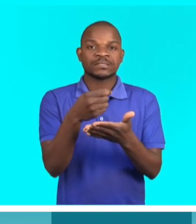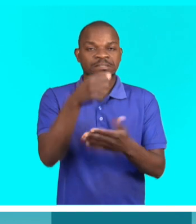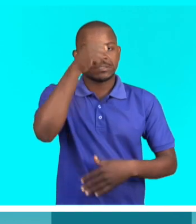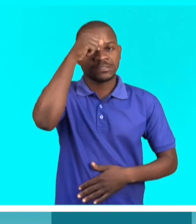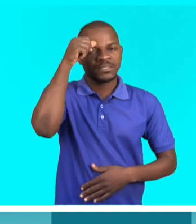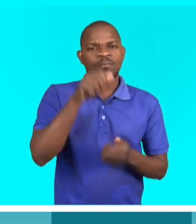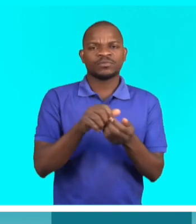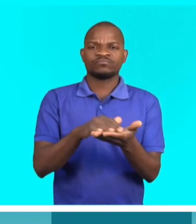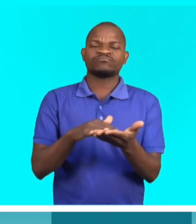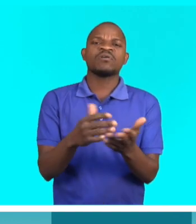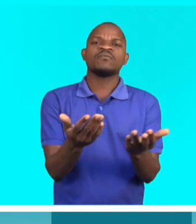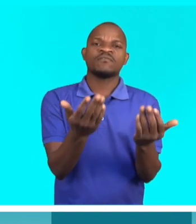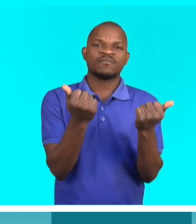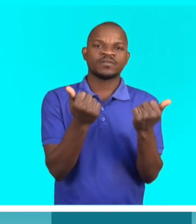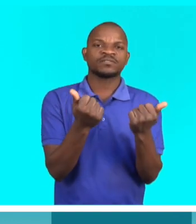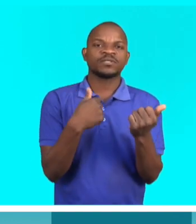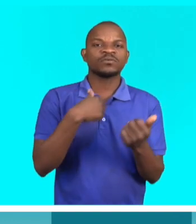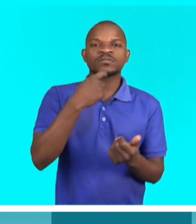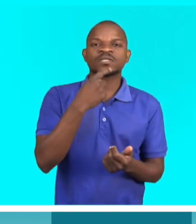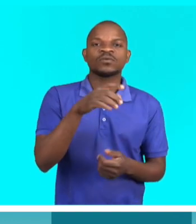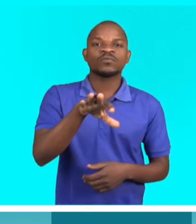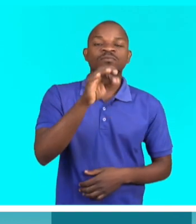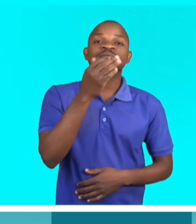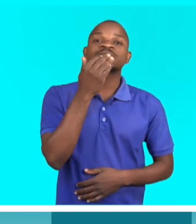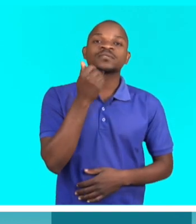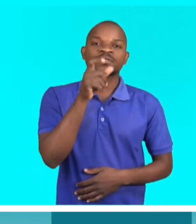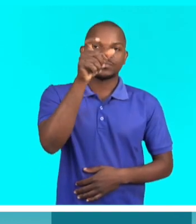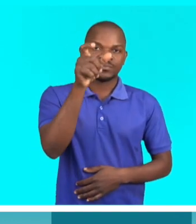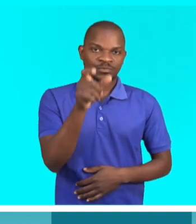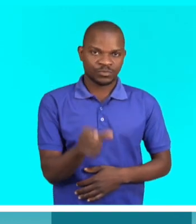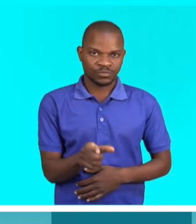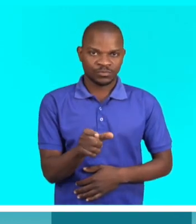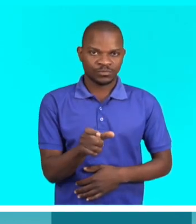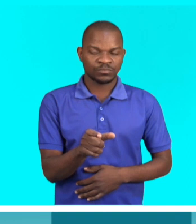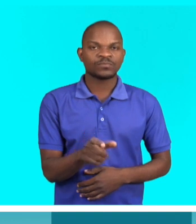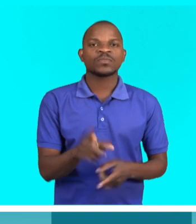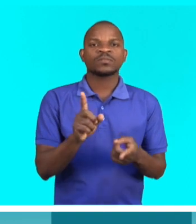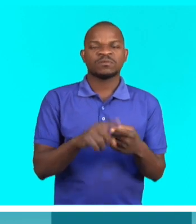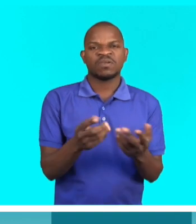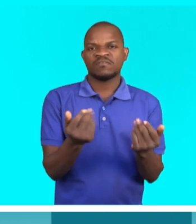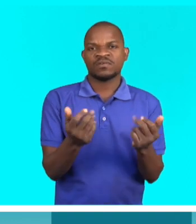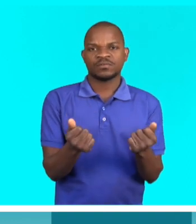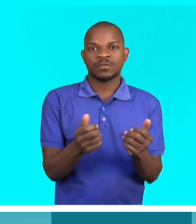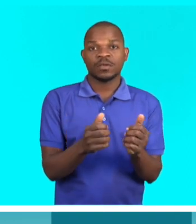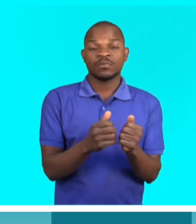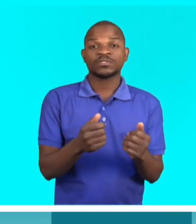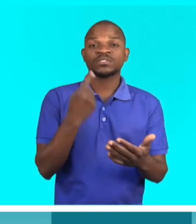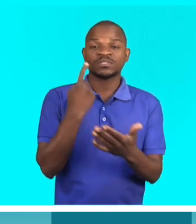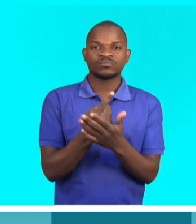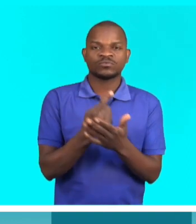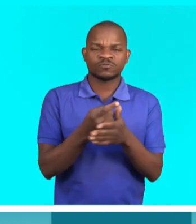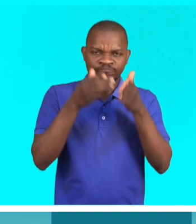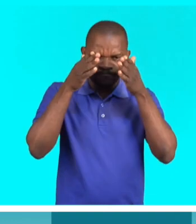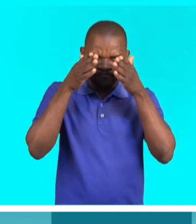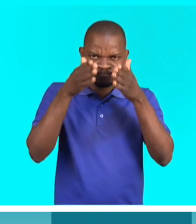Em desenho eu acho que é difícil, mas em braile a pessoa sabe que estou a votar o João, o fulano, e é muito fácil.